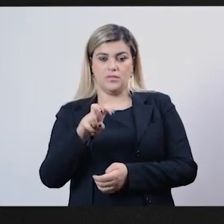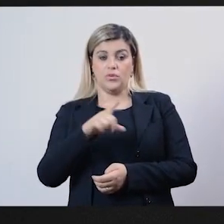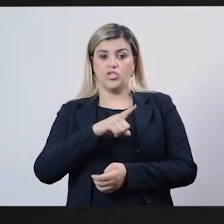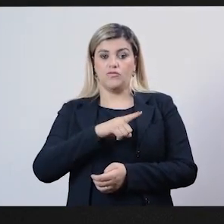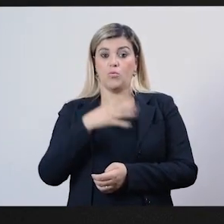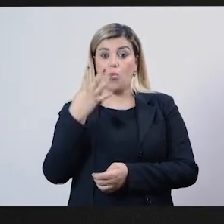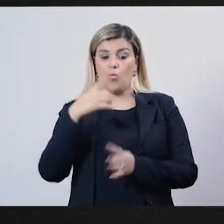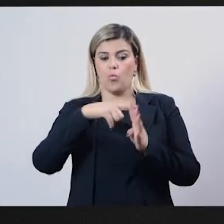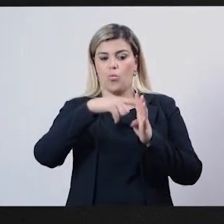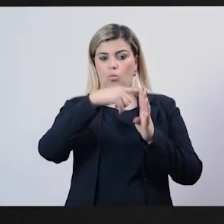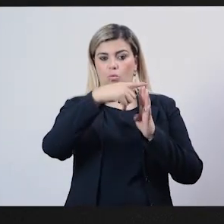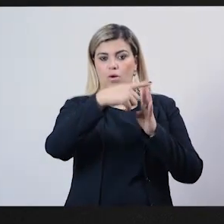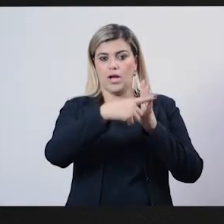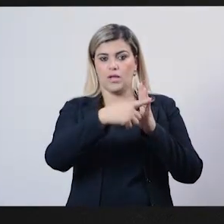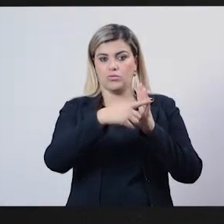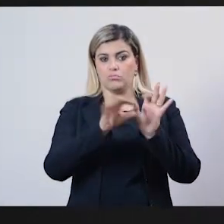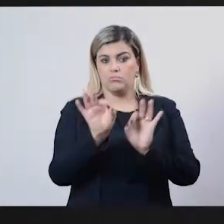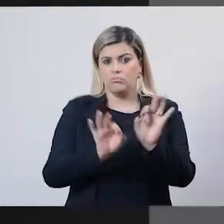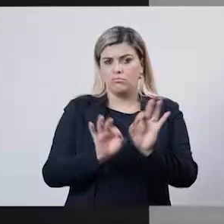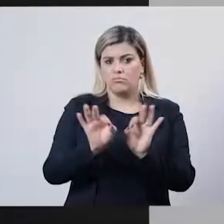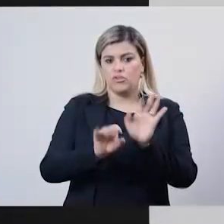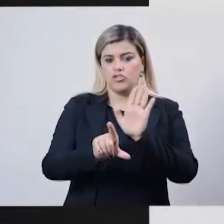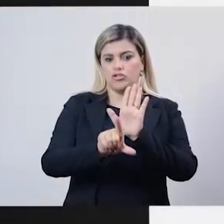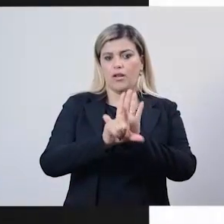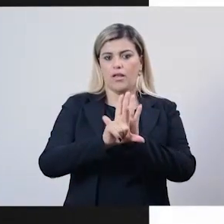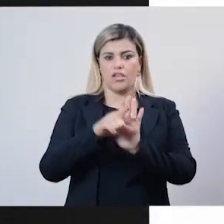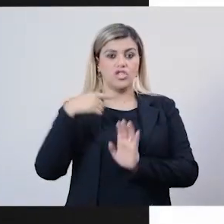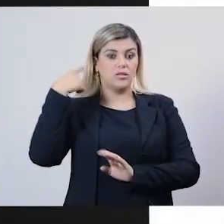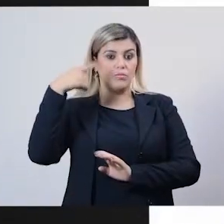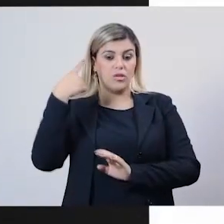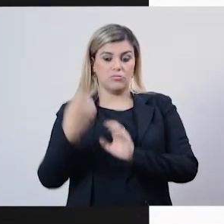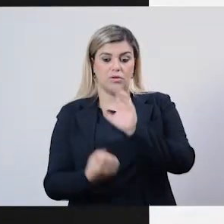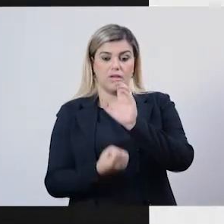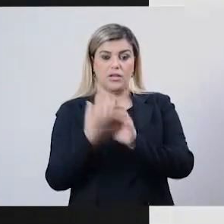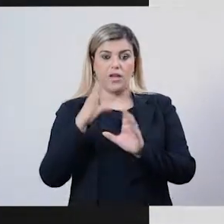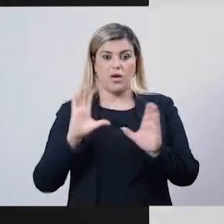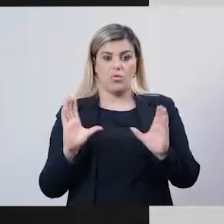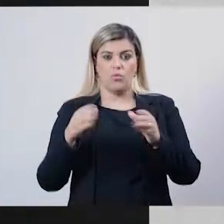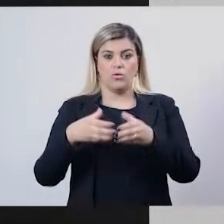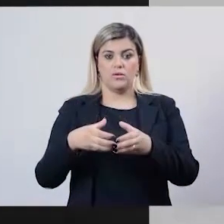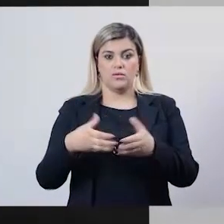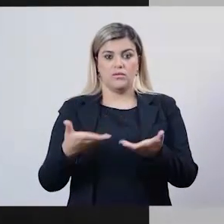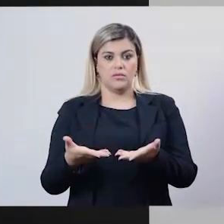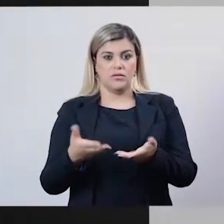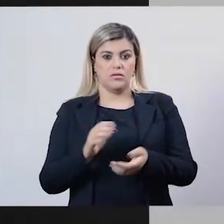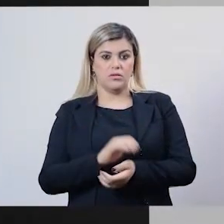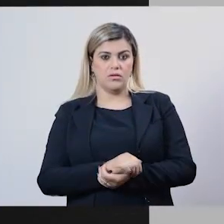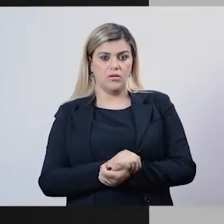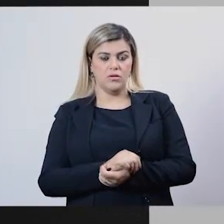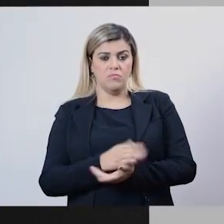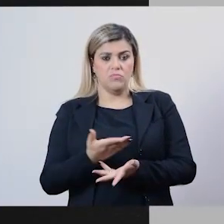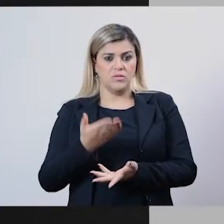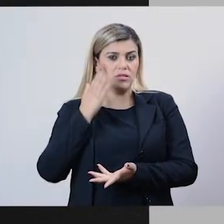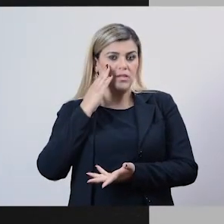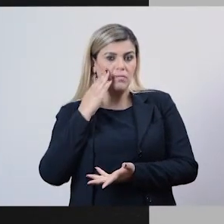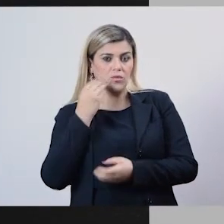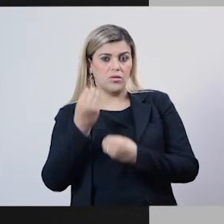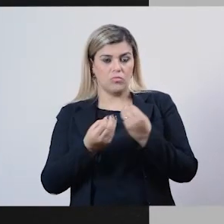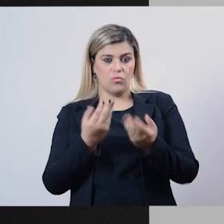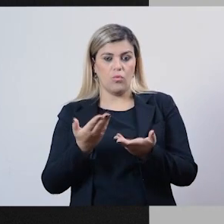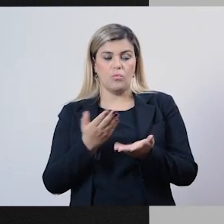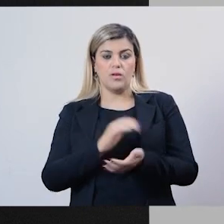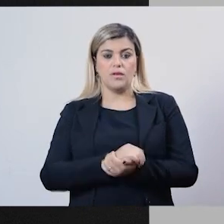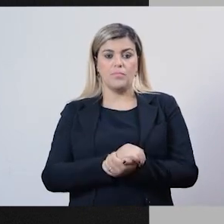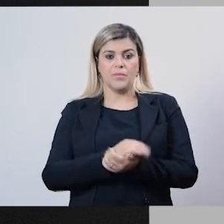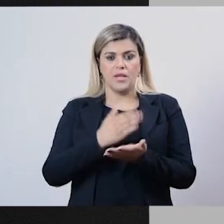deputados, na tentativa já de criar um conselho. Talvez até por vício de iniciativa, de origem, Porque teria que ser uma